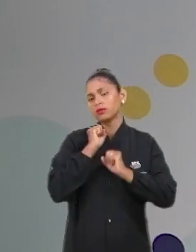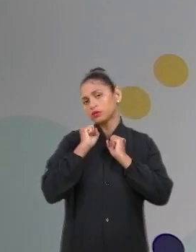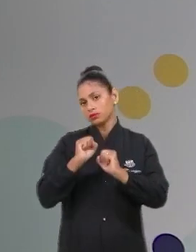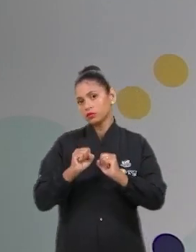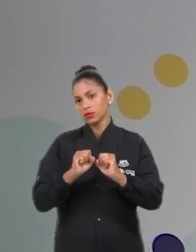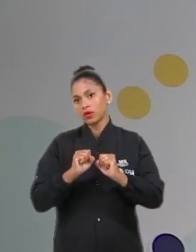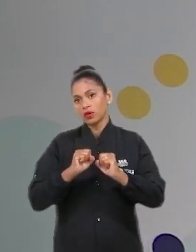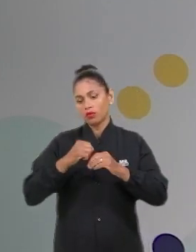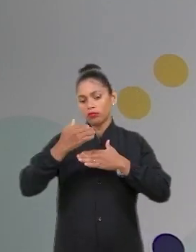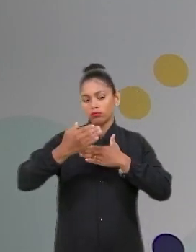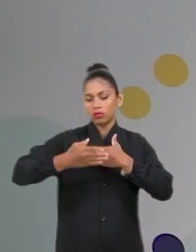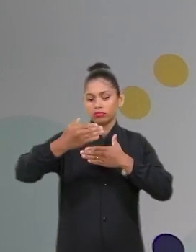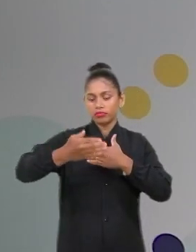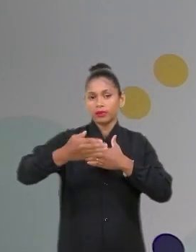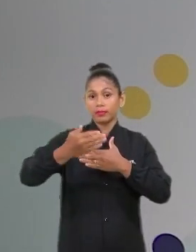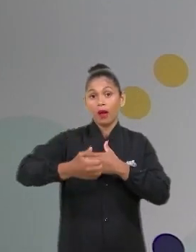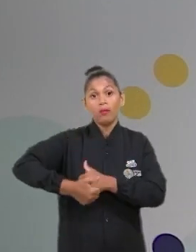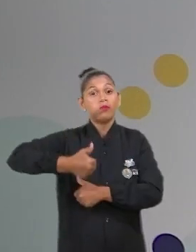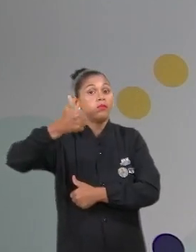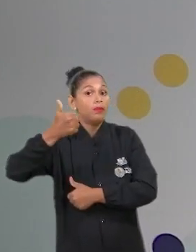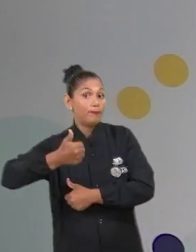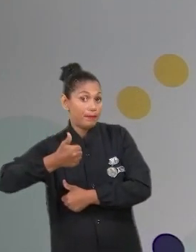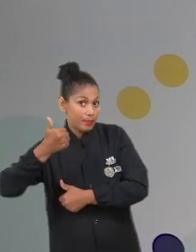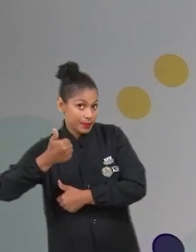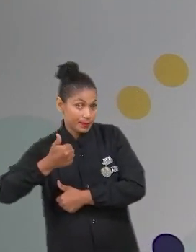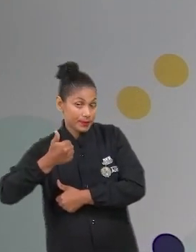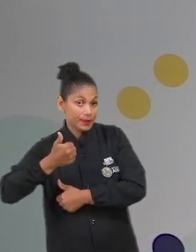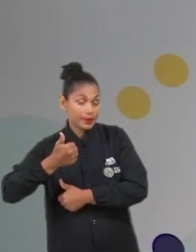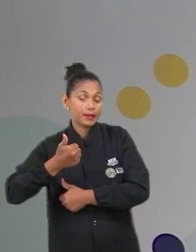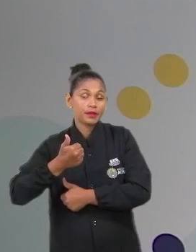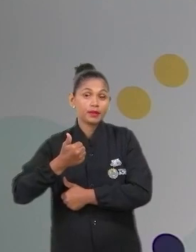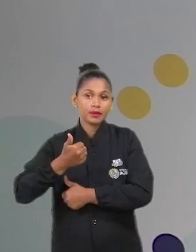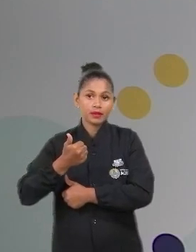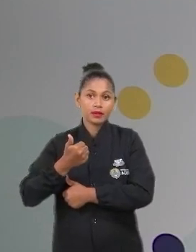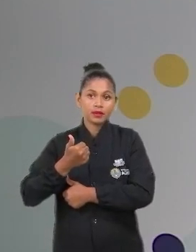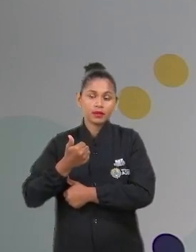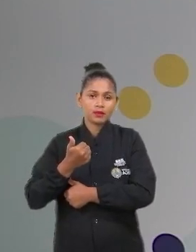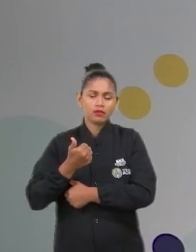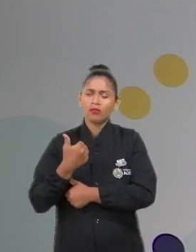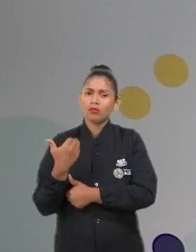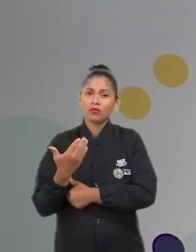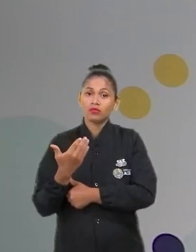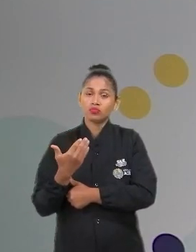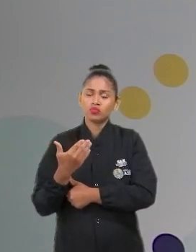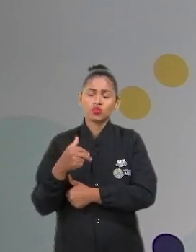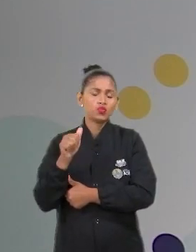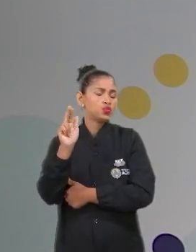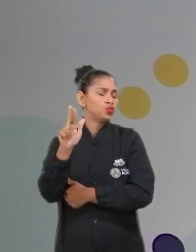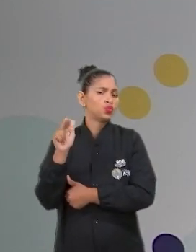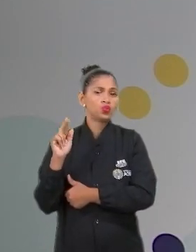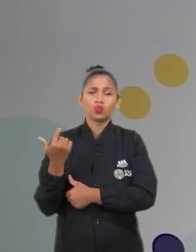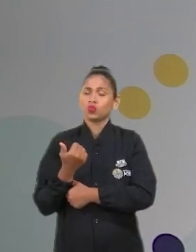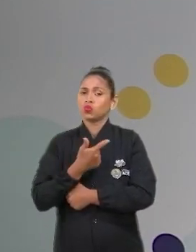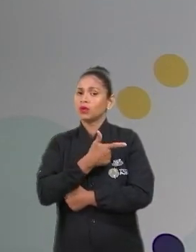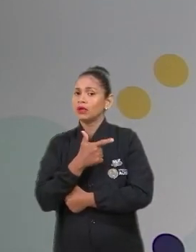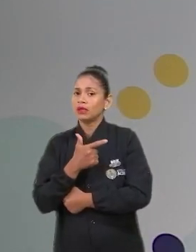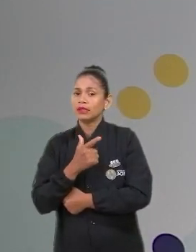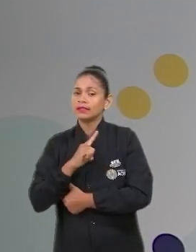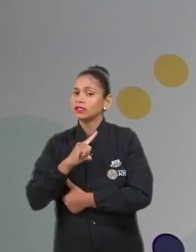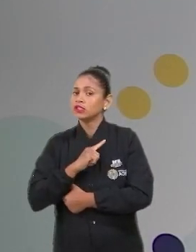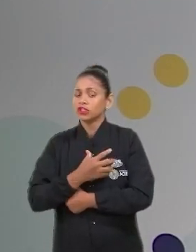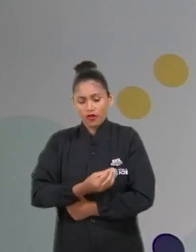sucessão primária ou secundária. Quando é que ela é primária? Quando nunca tinha ocorrido vida ali e, de repente,